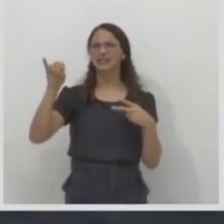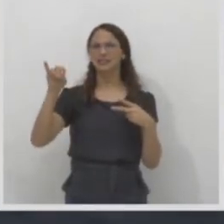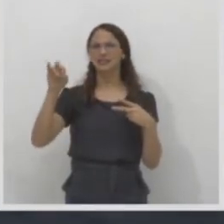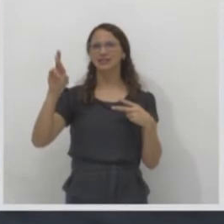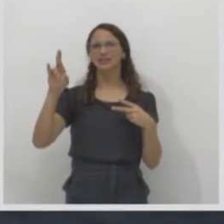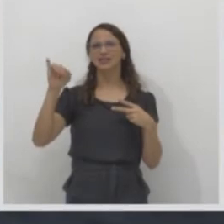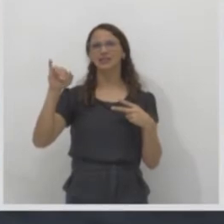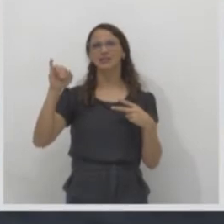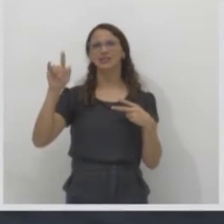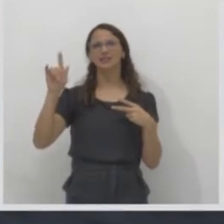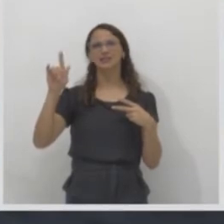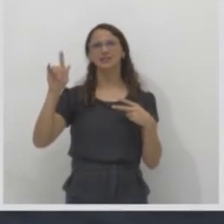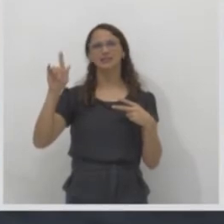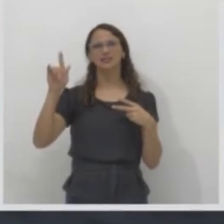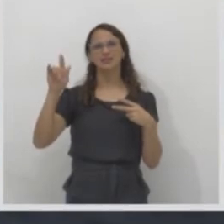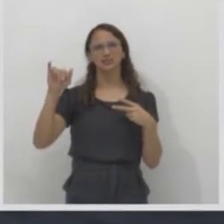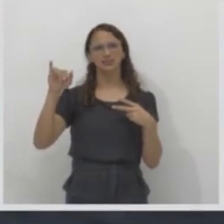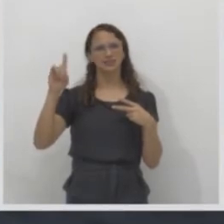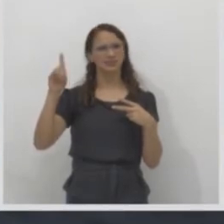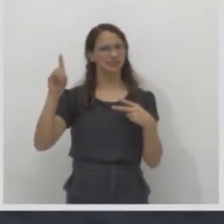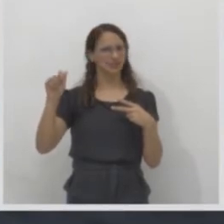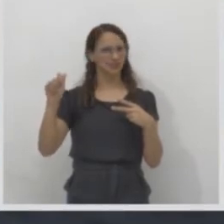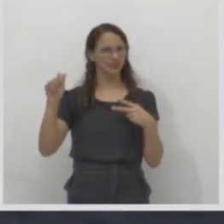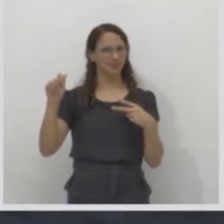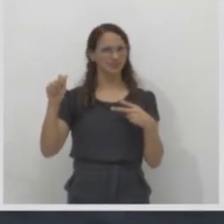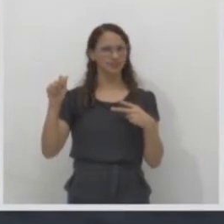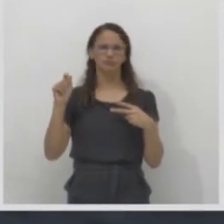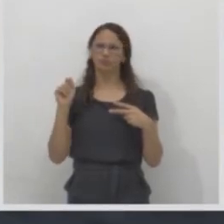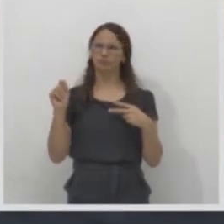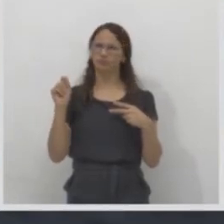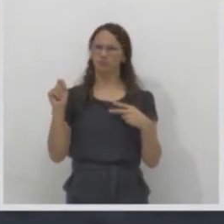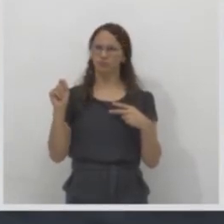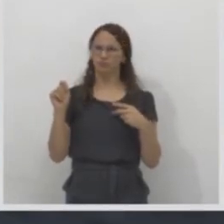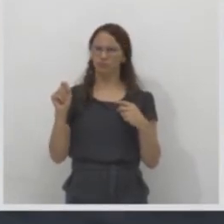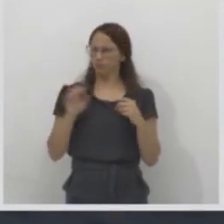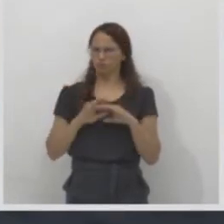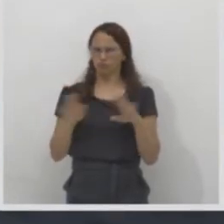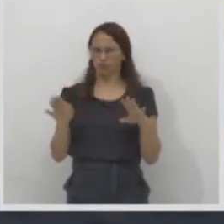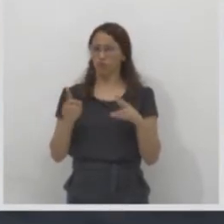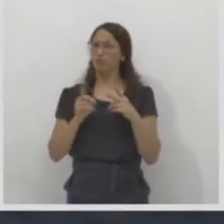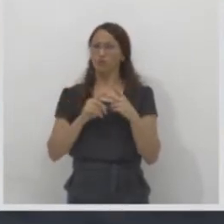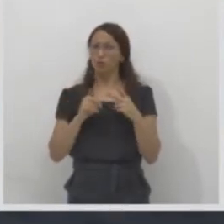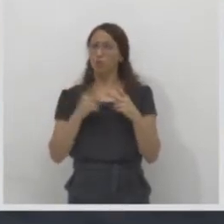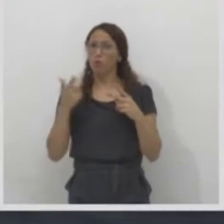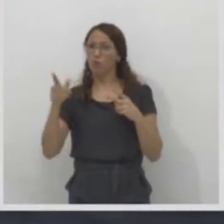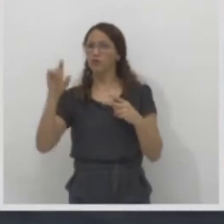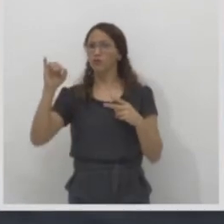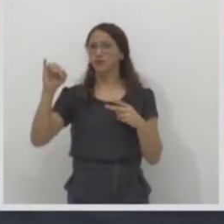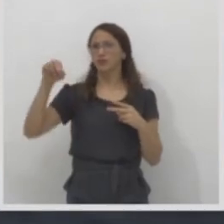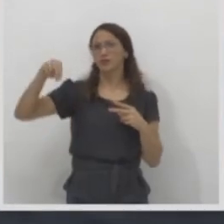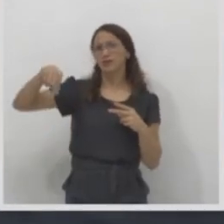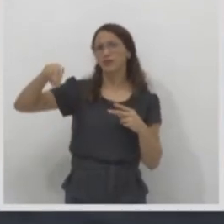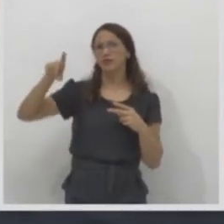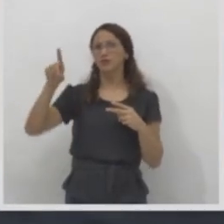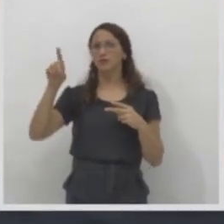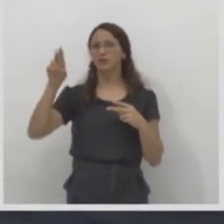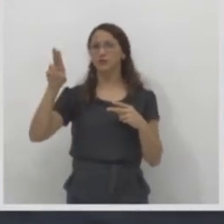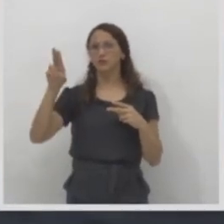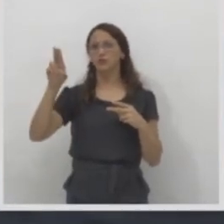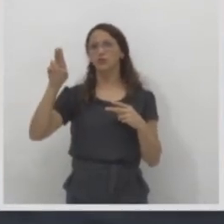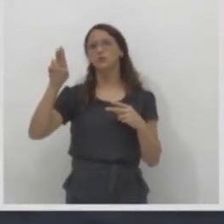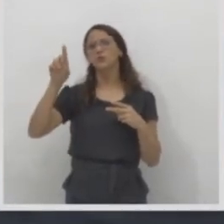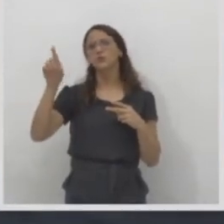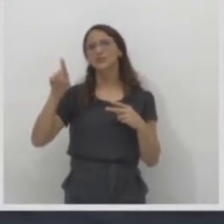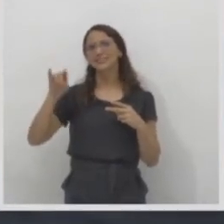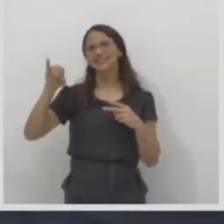Pode ser dirigida, pode ser induzida. Induzida? Como dirigida ou